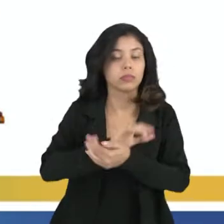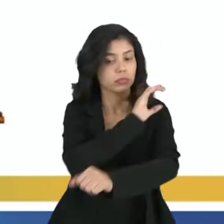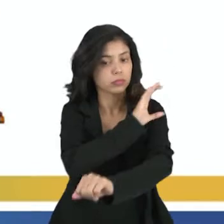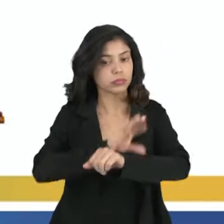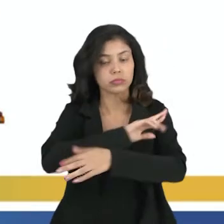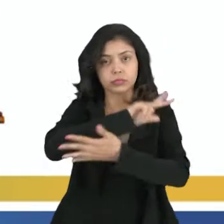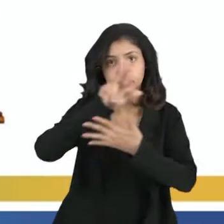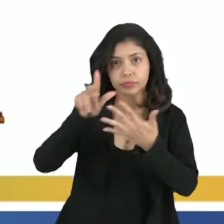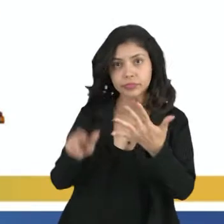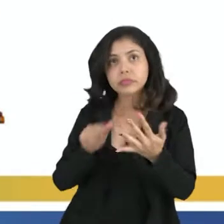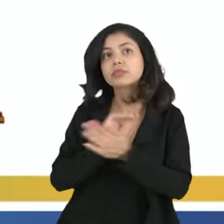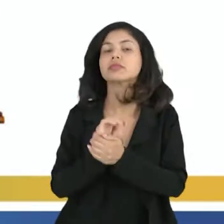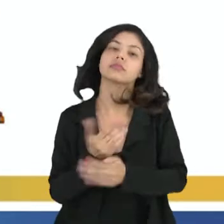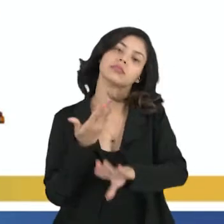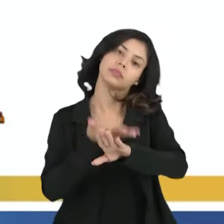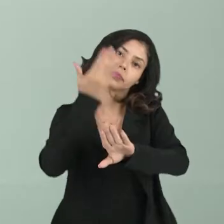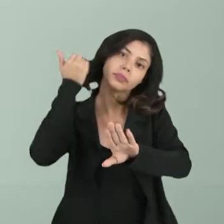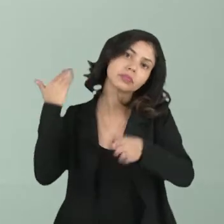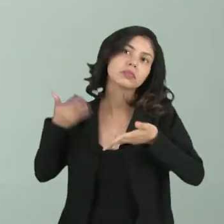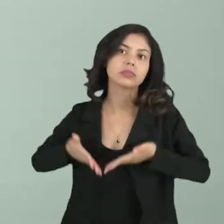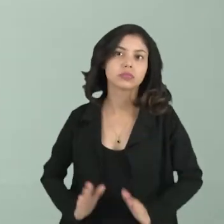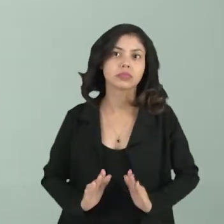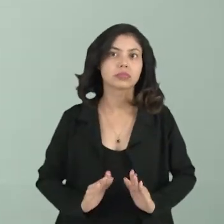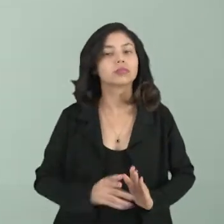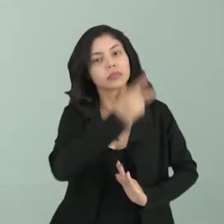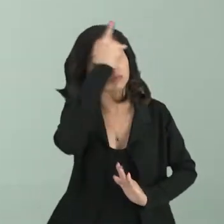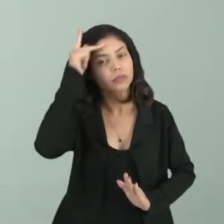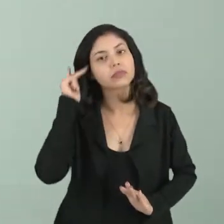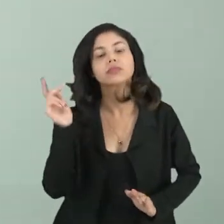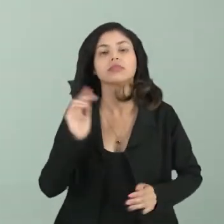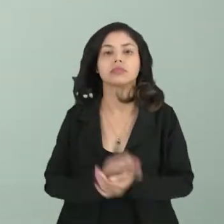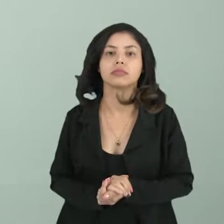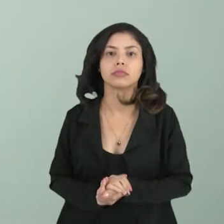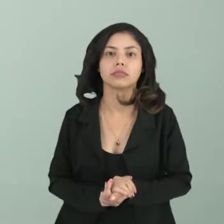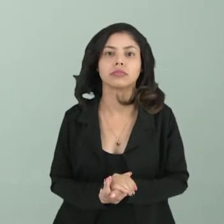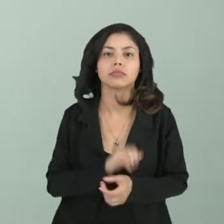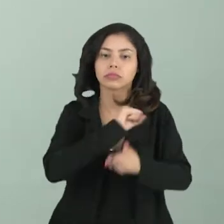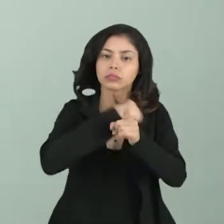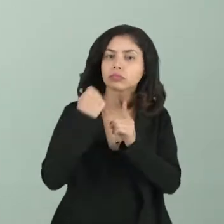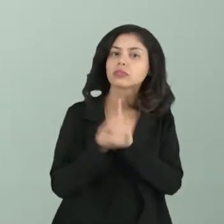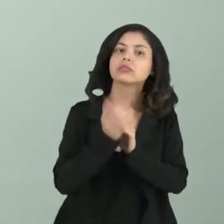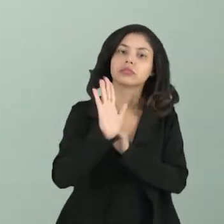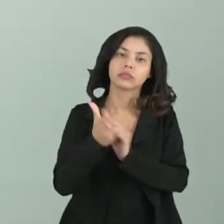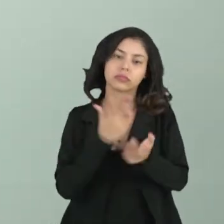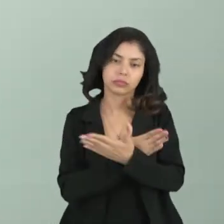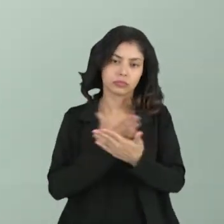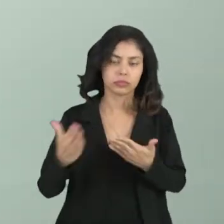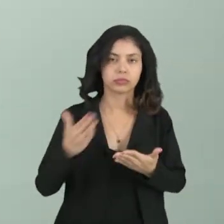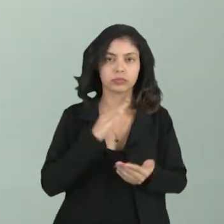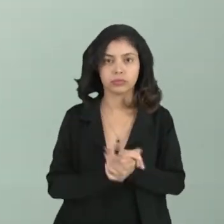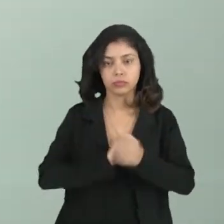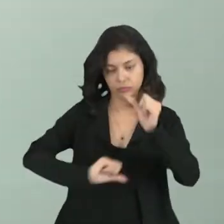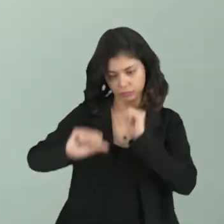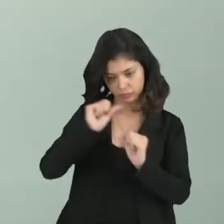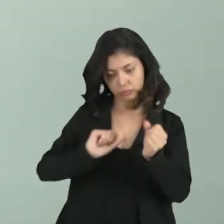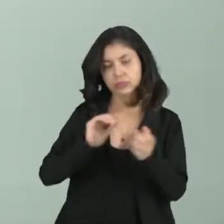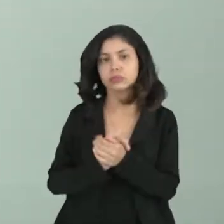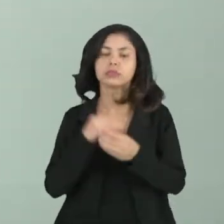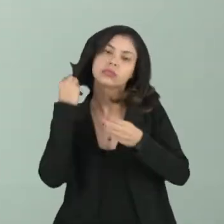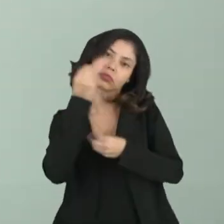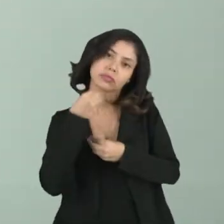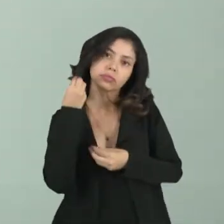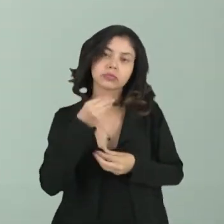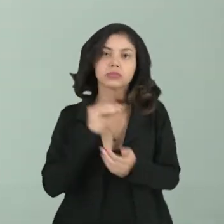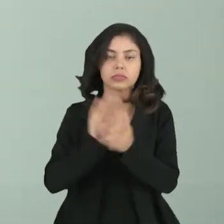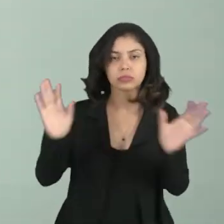são diversas. E desde o nascimento, né? Esses indivíduos sociais, eles já começam, né? A trocar experiências